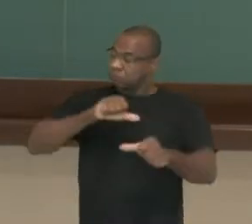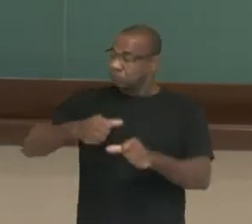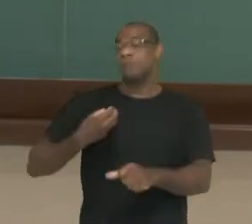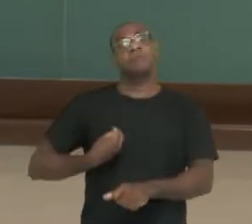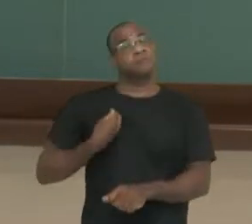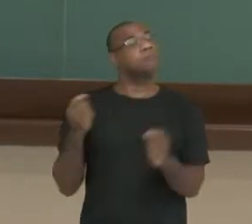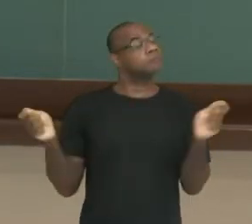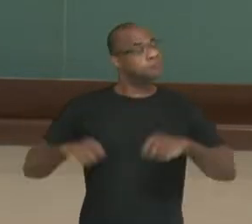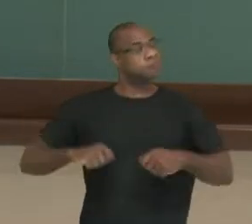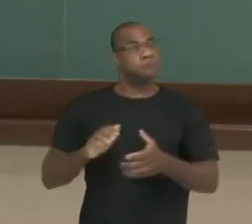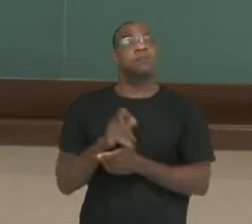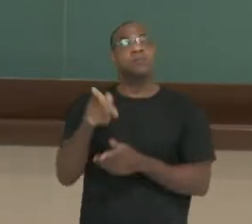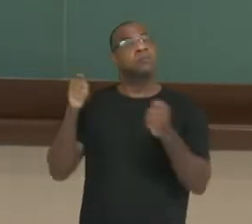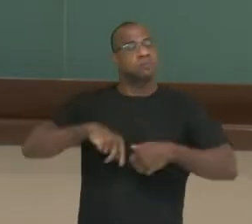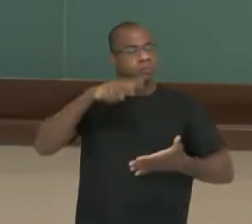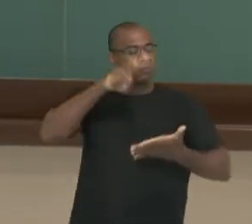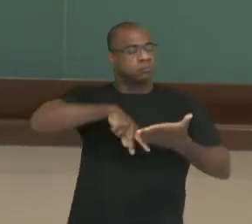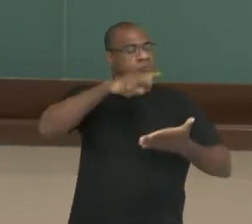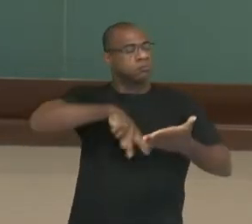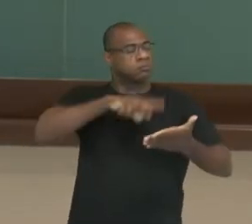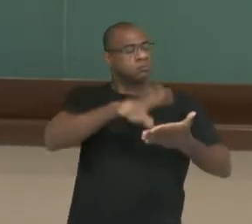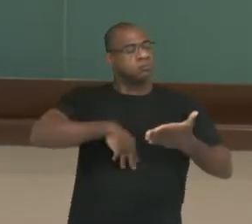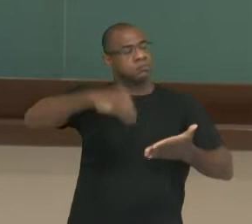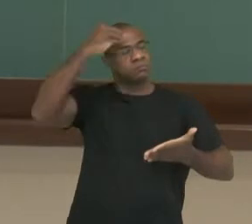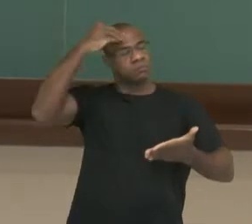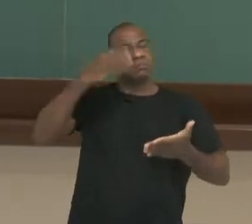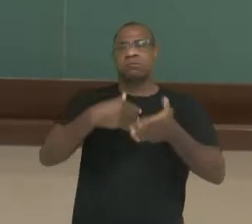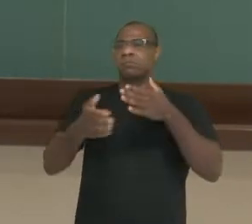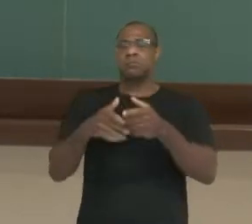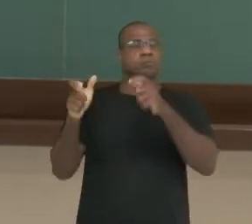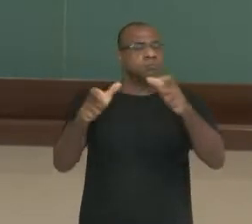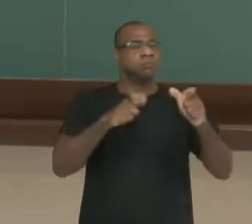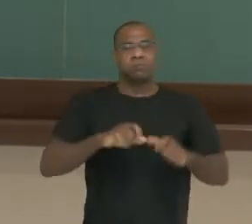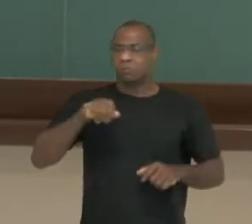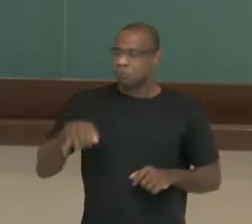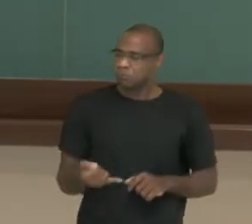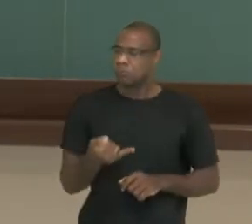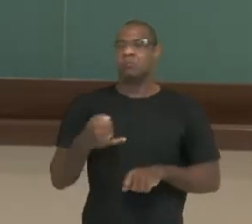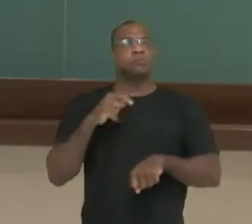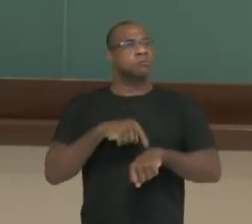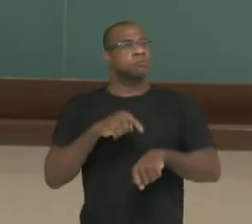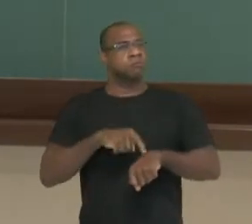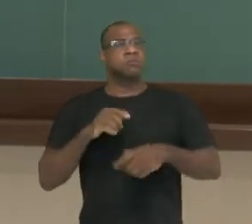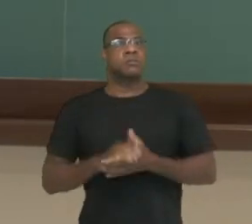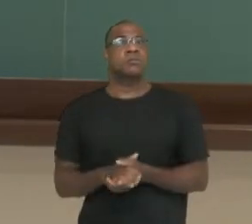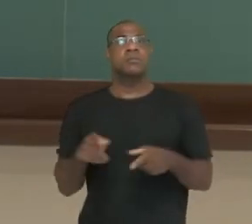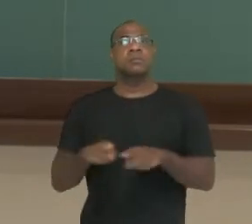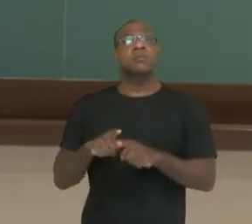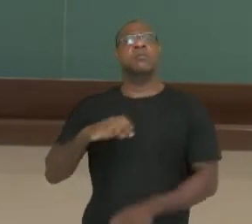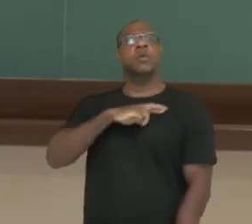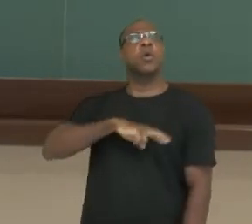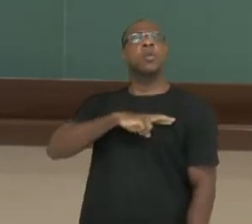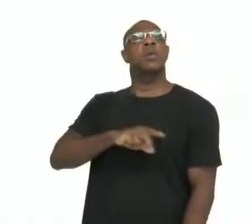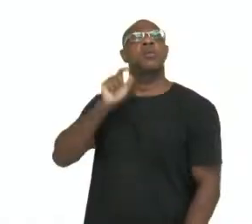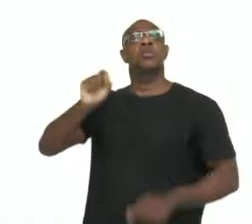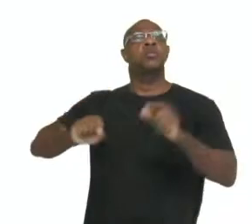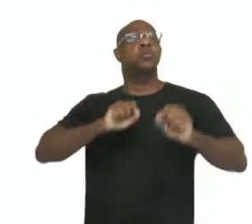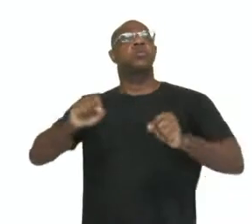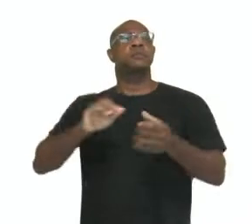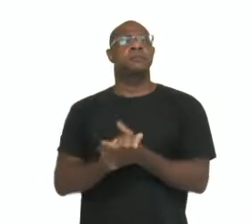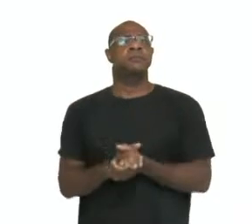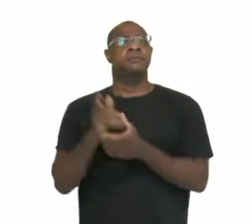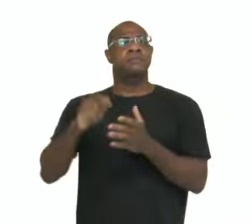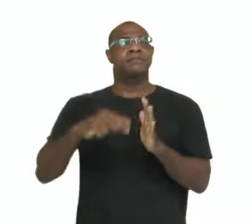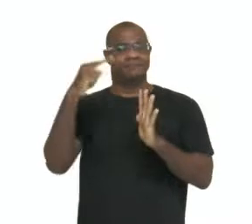pode estar lendo em vários ambientes, aproveitando. E os romances, que são o alvo da